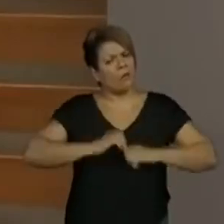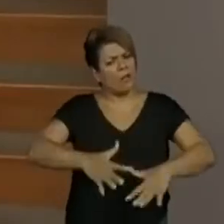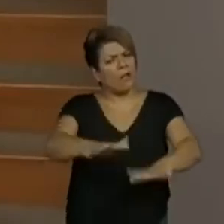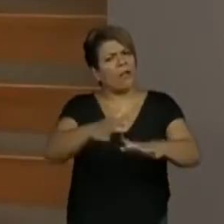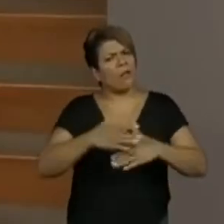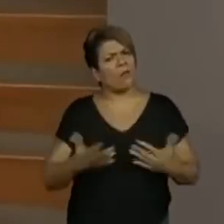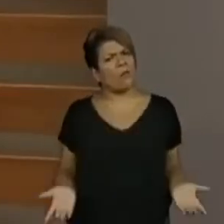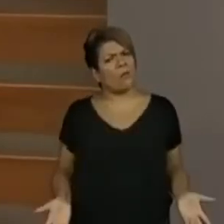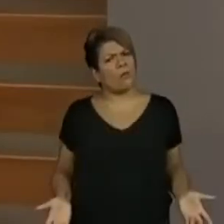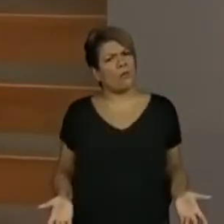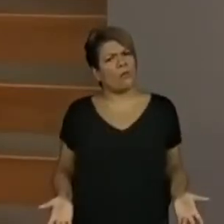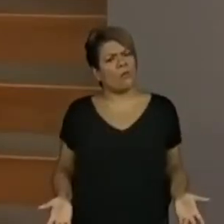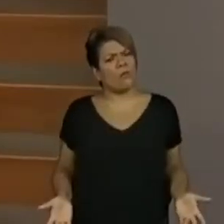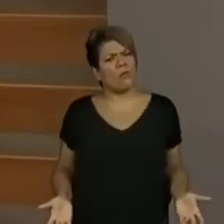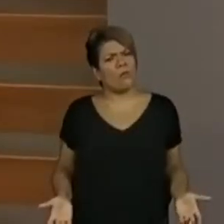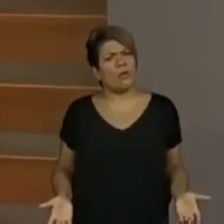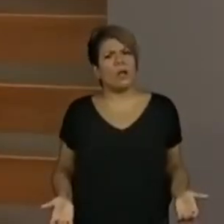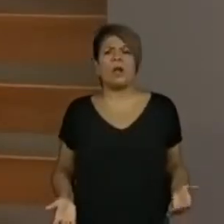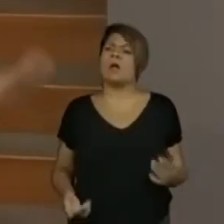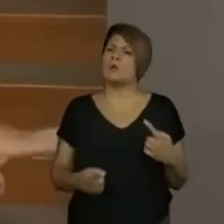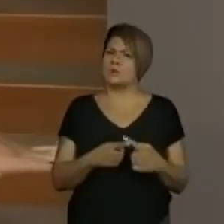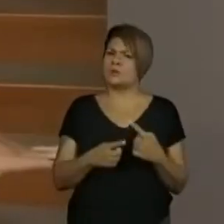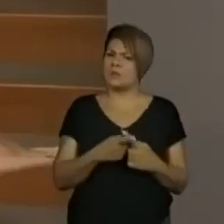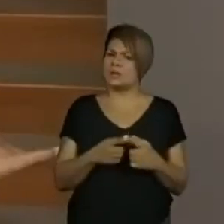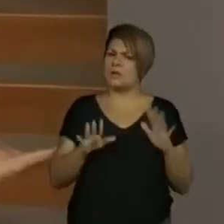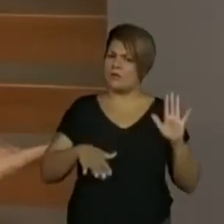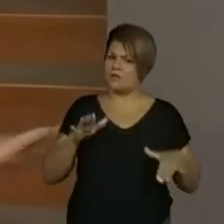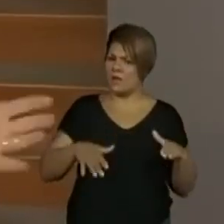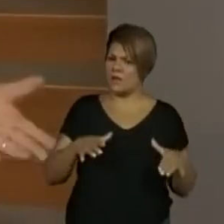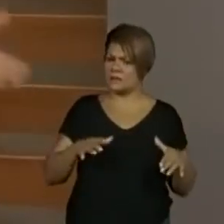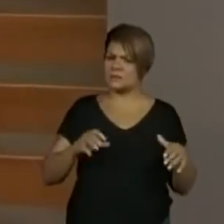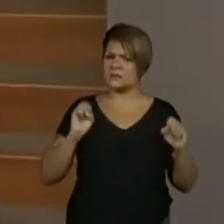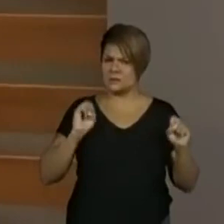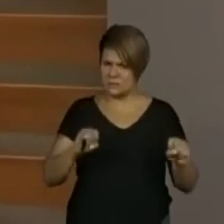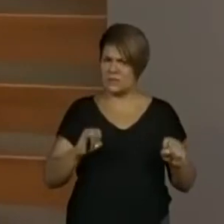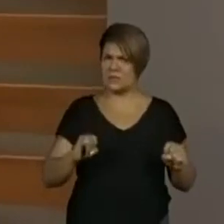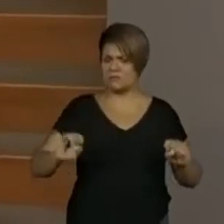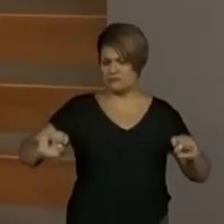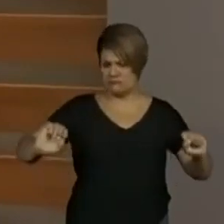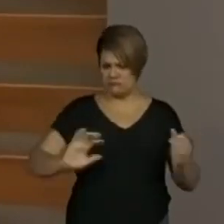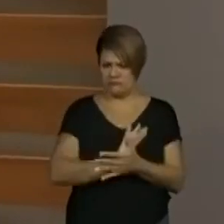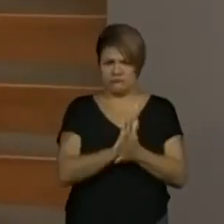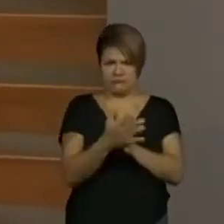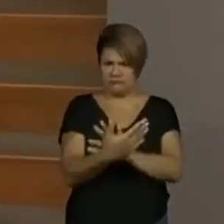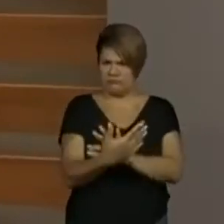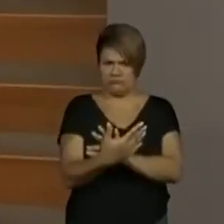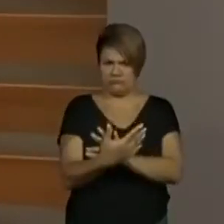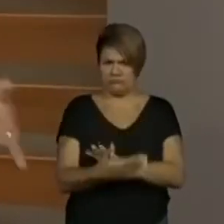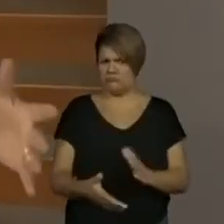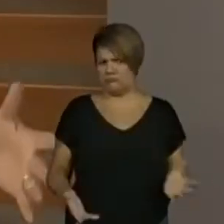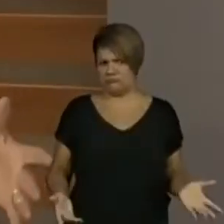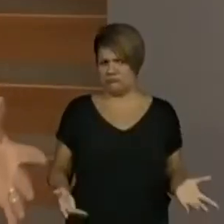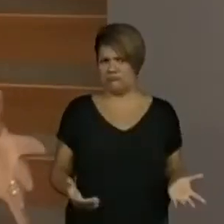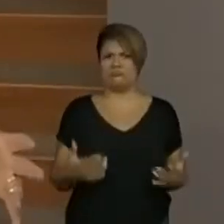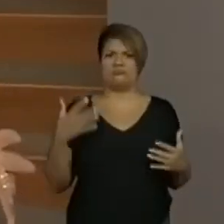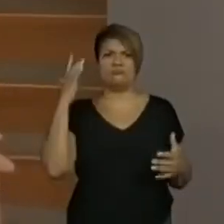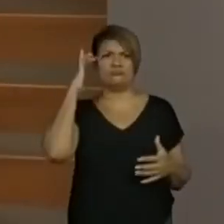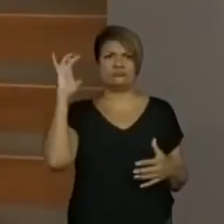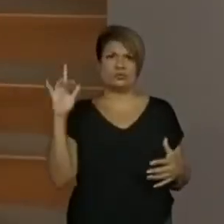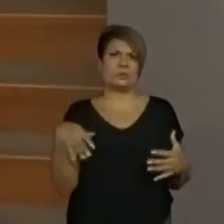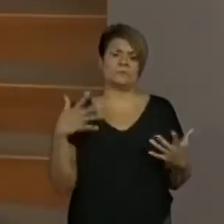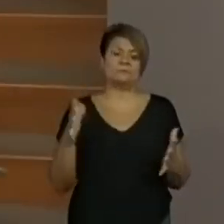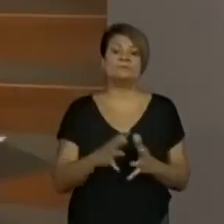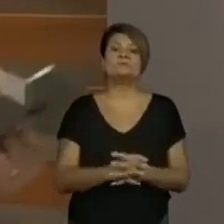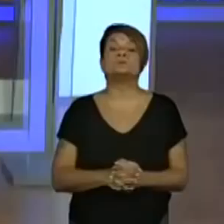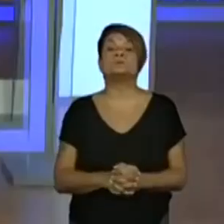lago poderia, se ele conseguisse acabar com o lago, ele conseguiria algo que ele queria tanto, de repente, o espaço. Sim.